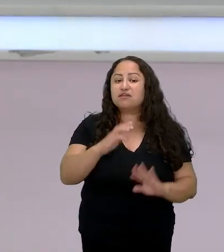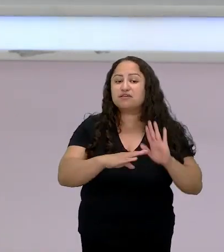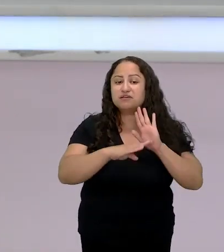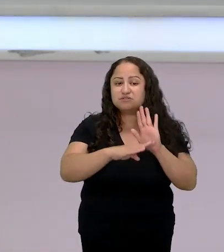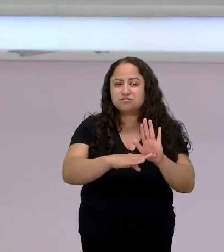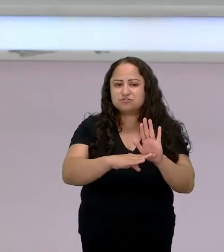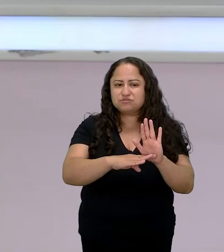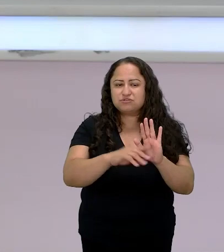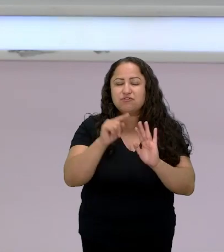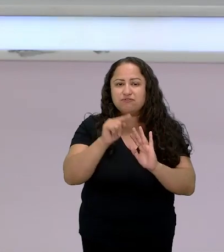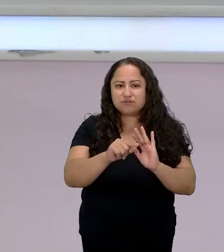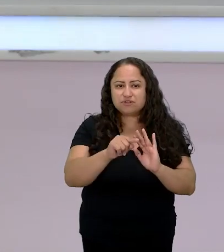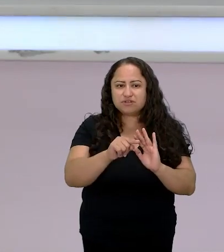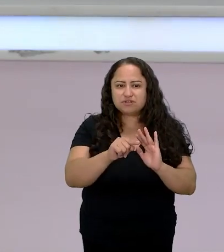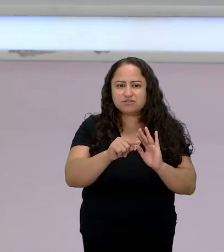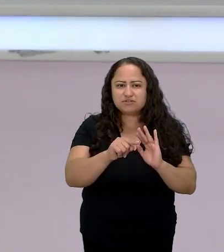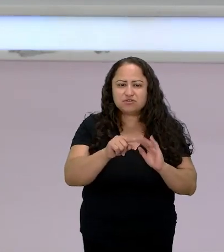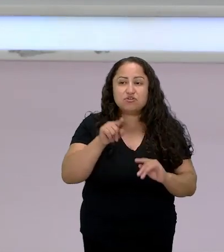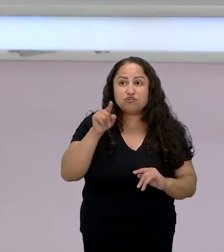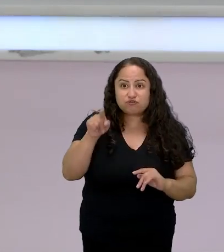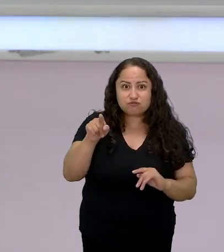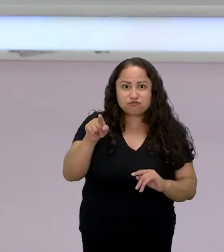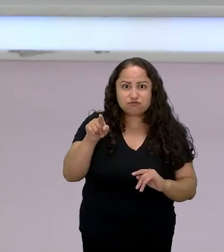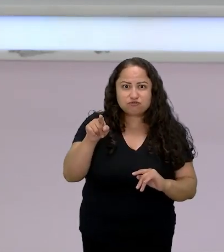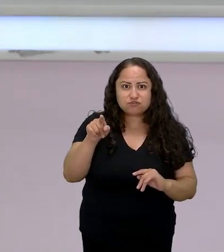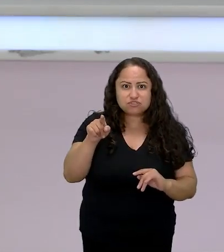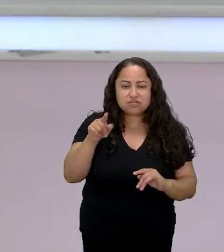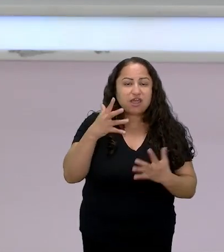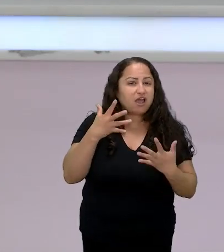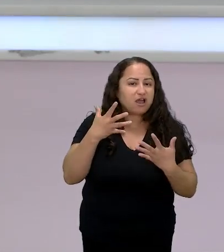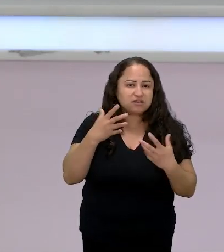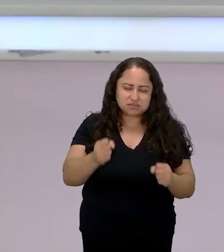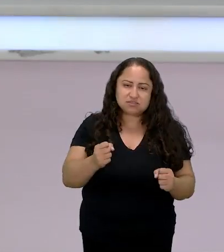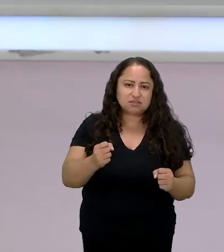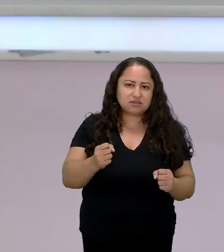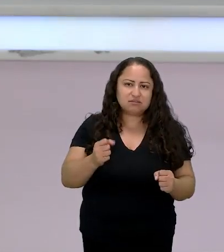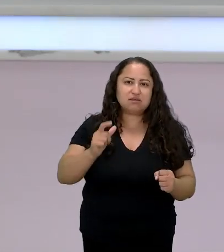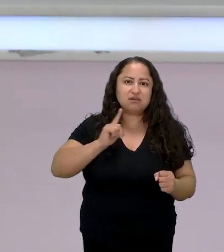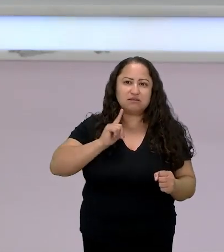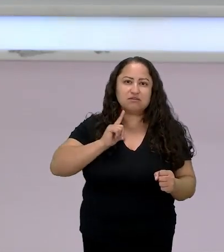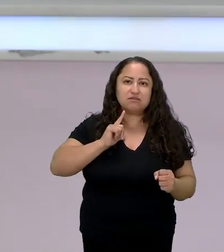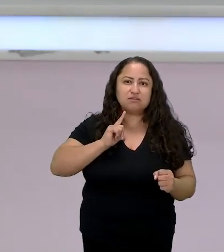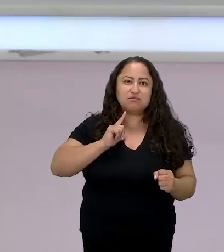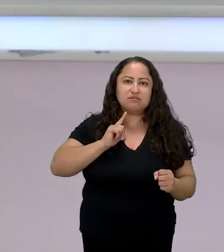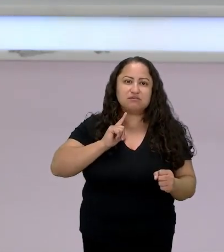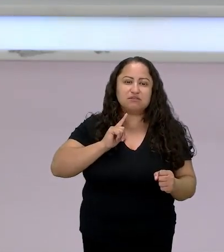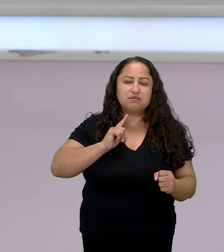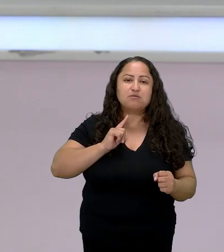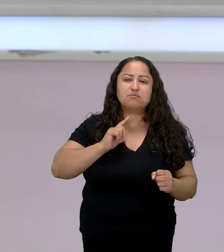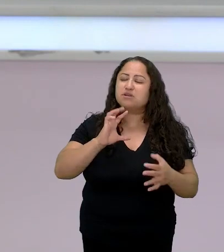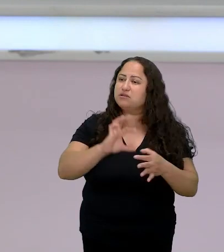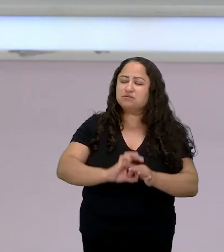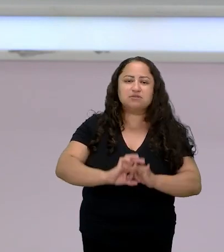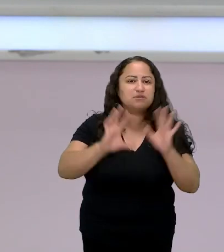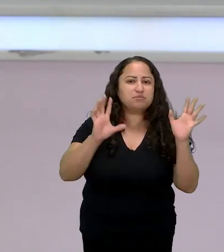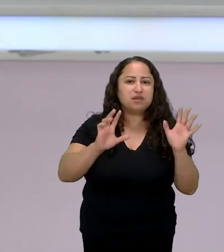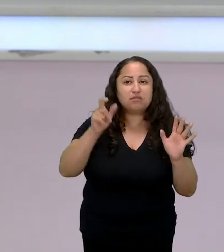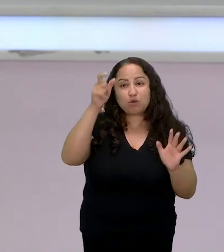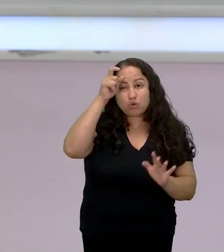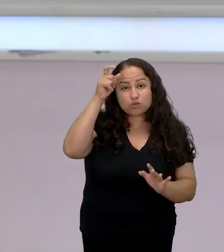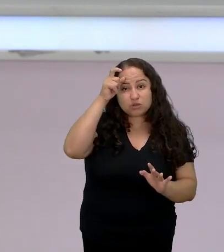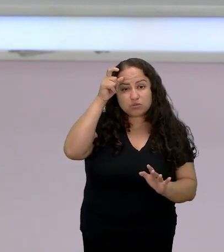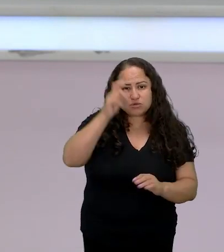dizendo que você assume que você tem pacto com o demônio para você ser liberta todas que